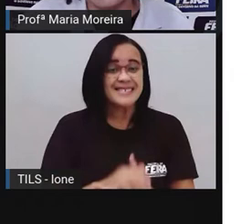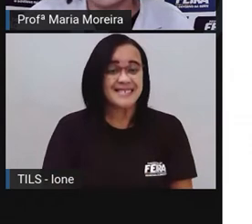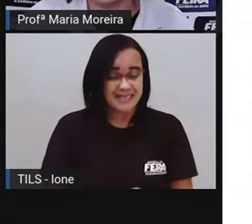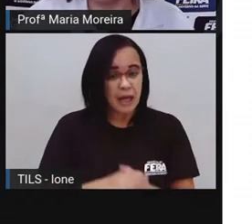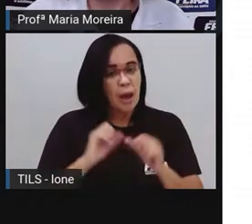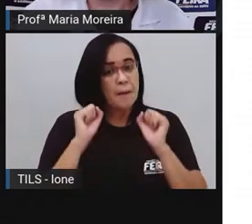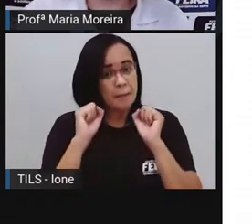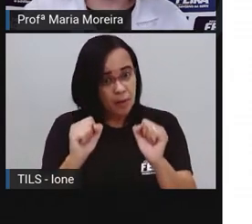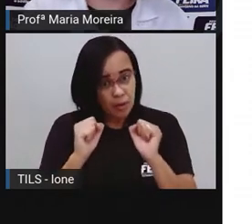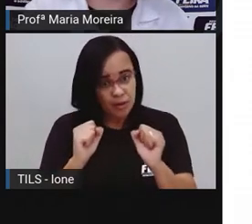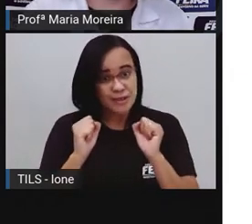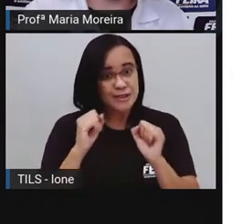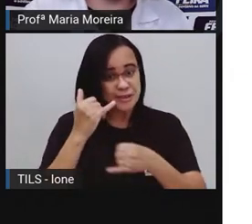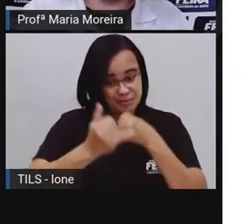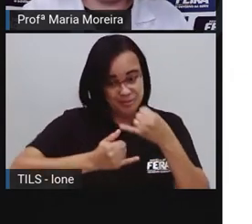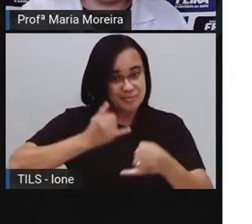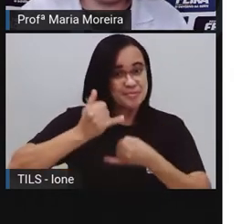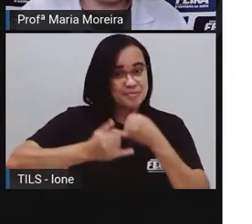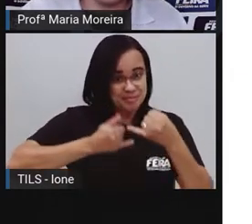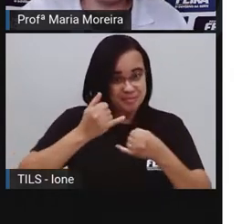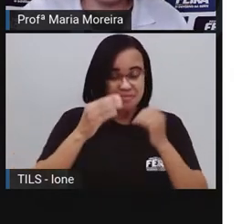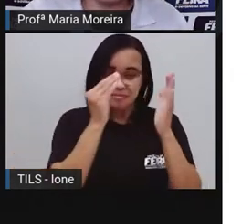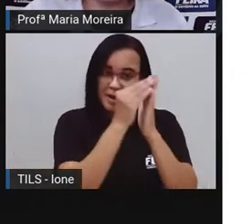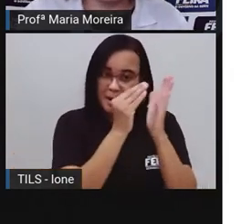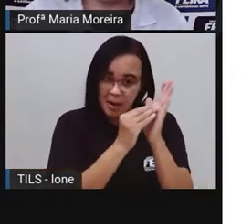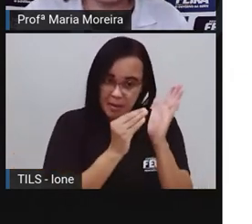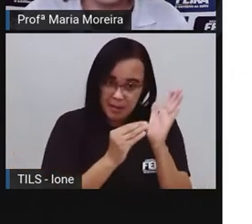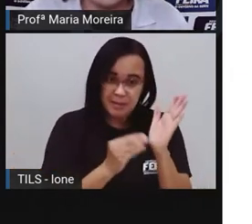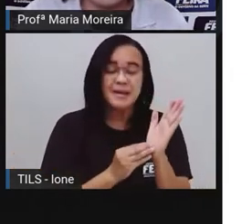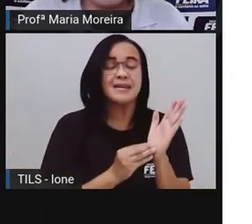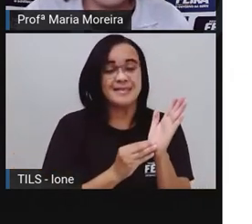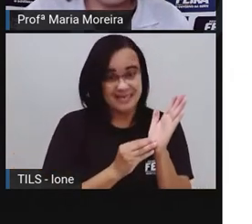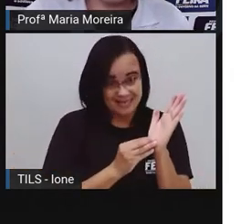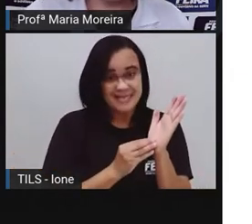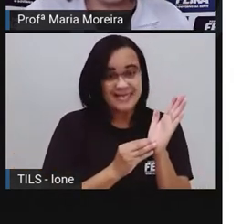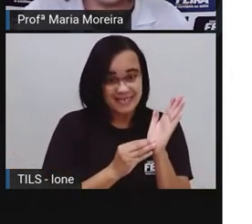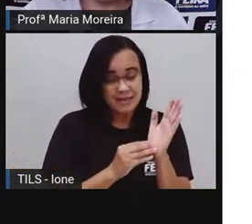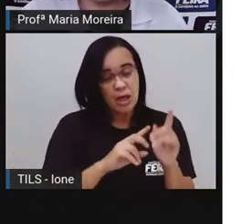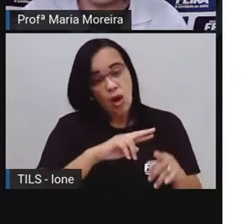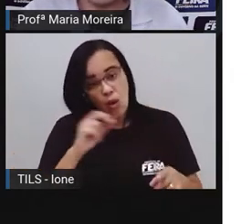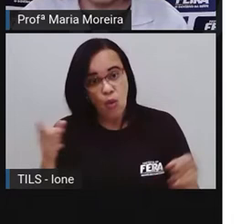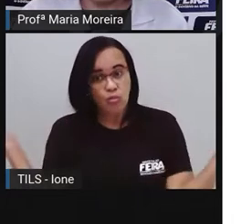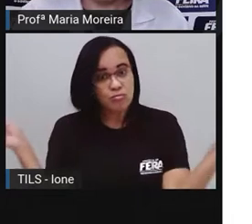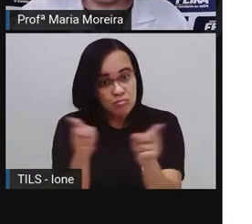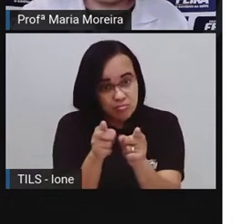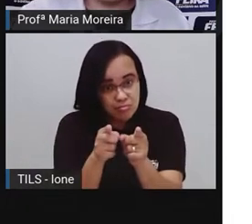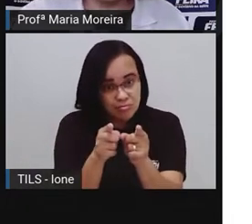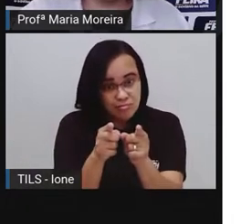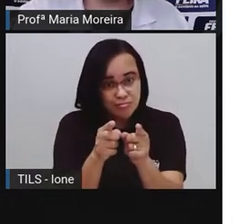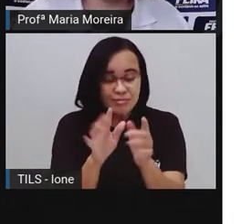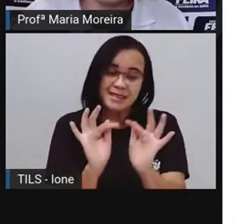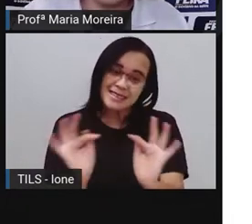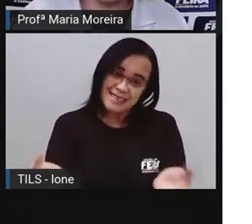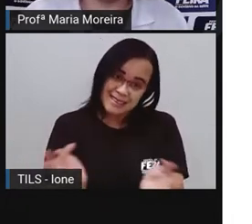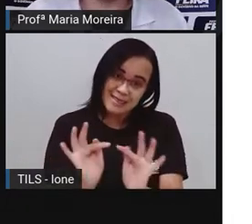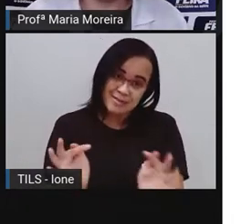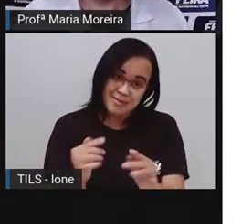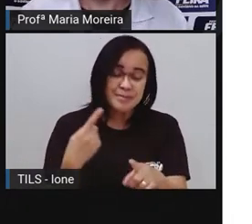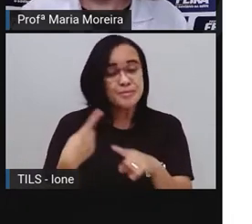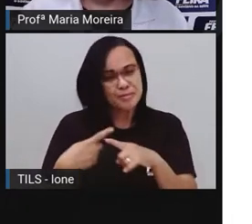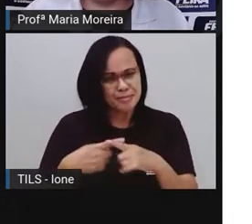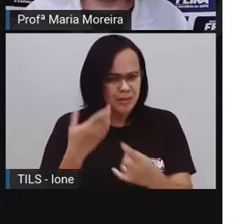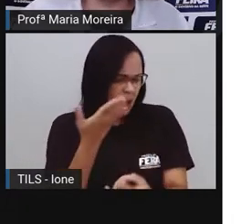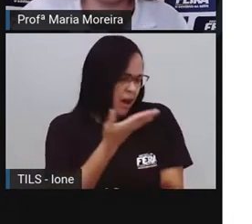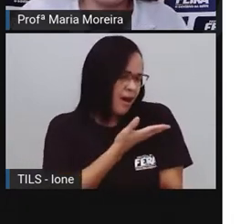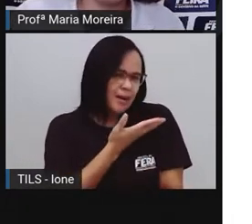pode colocar ali também uma abreviação, porque é uma carta para um amigo, uma pessoa que você já tem aí